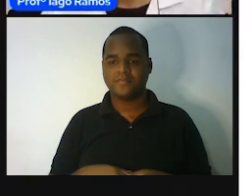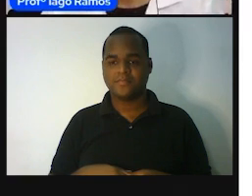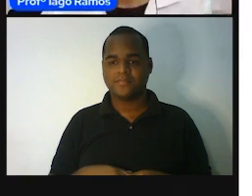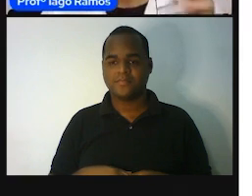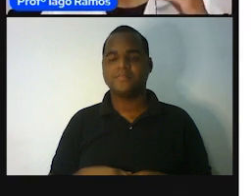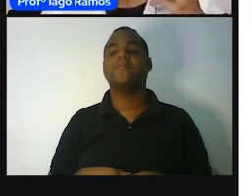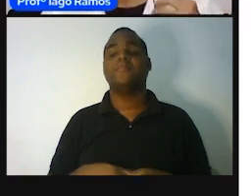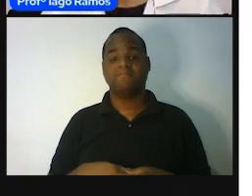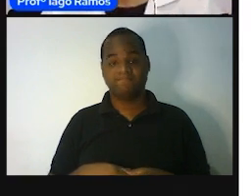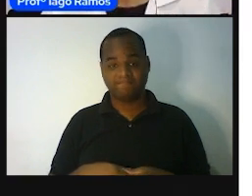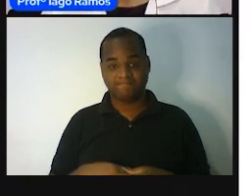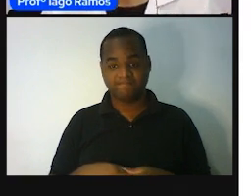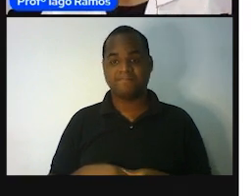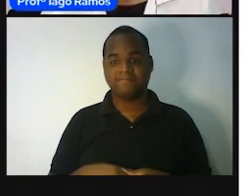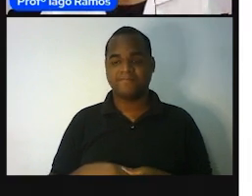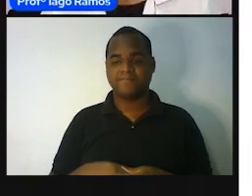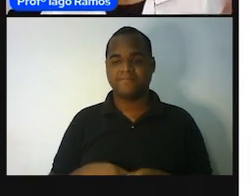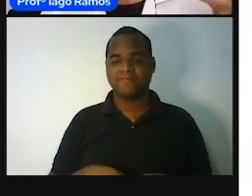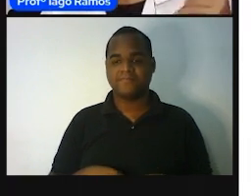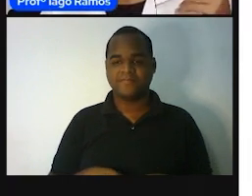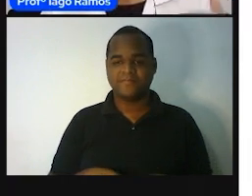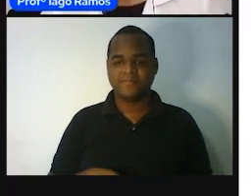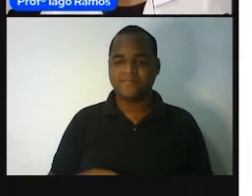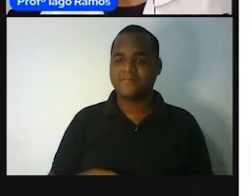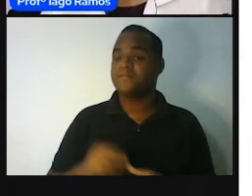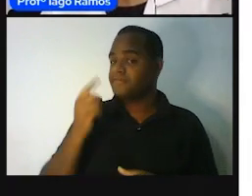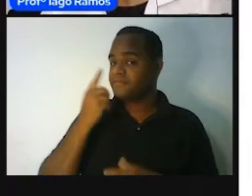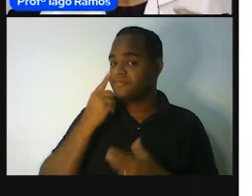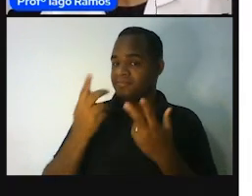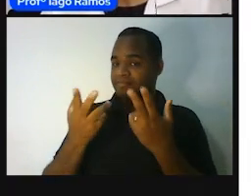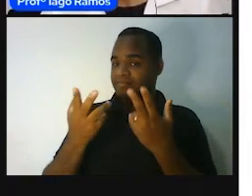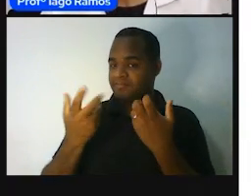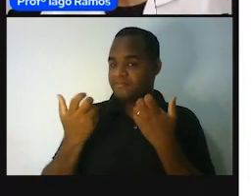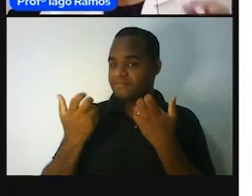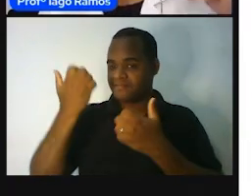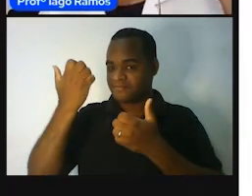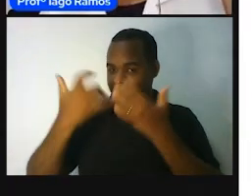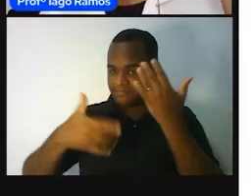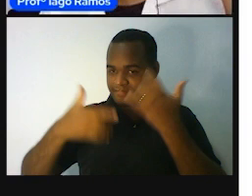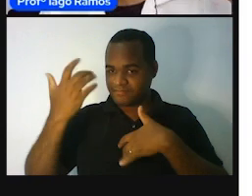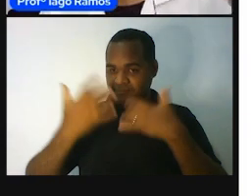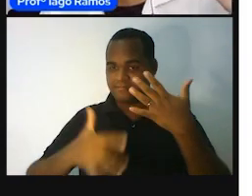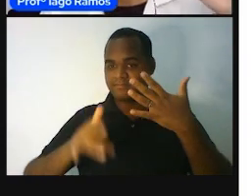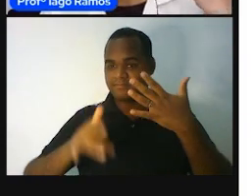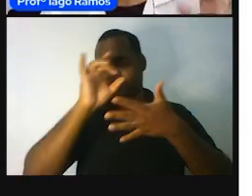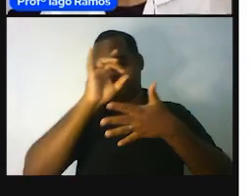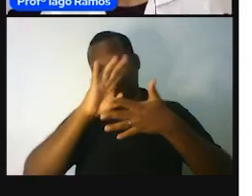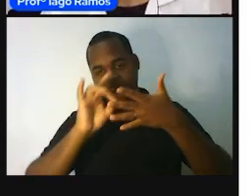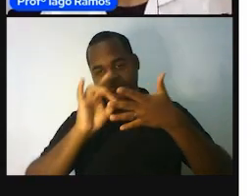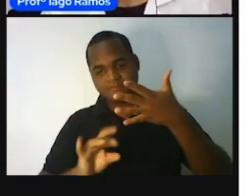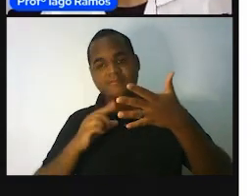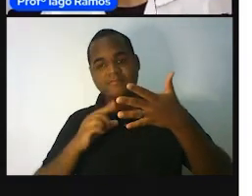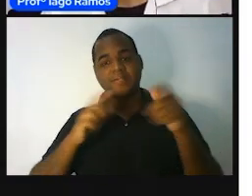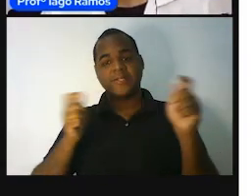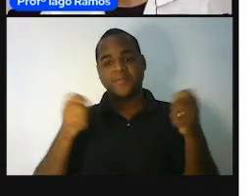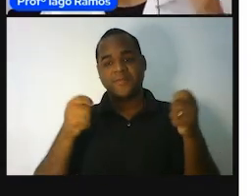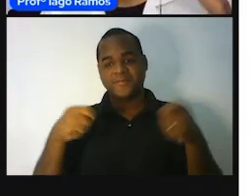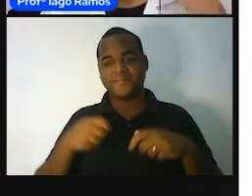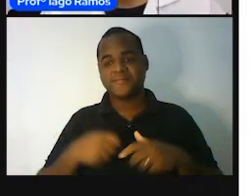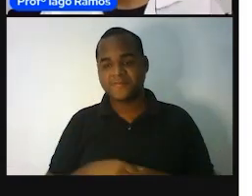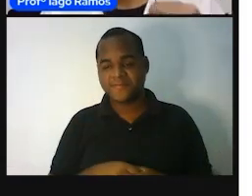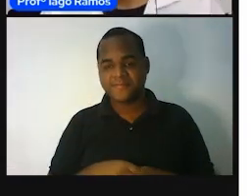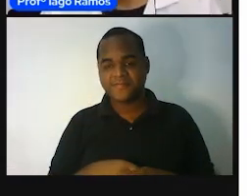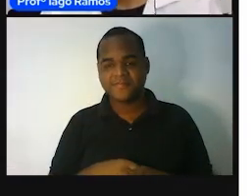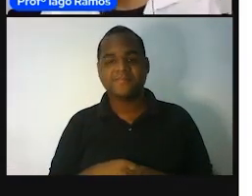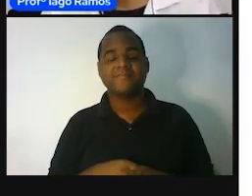Foi uma necessidade que se destruiu em nossa humanidade, tá? E aí, como foi uma necessidade